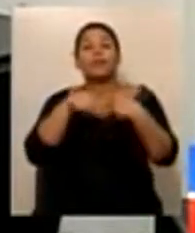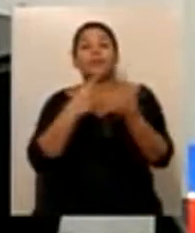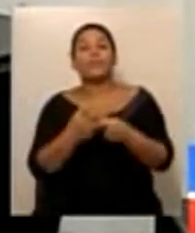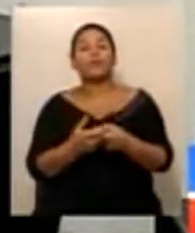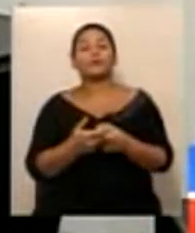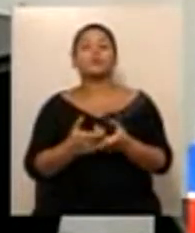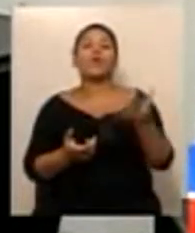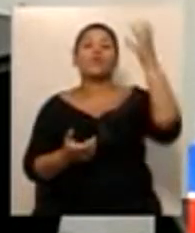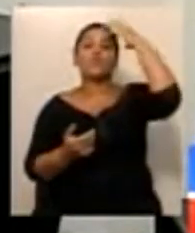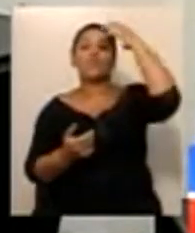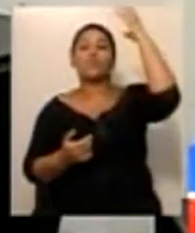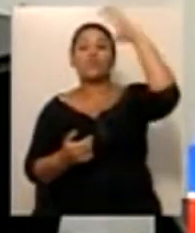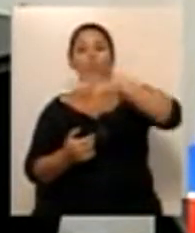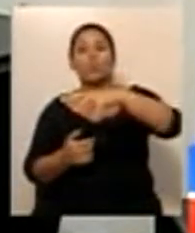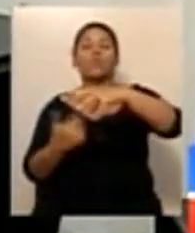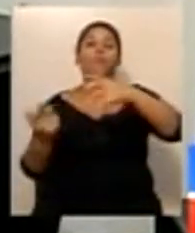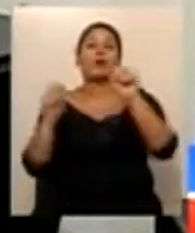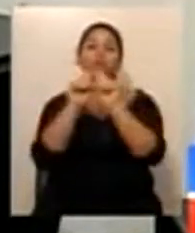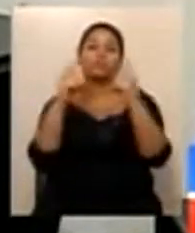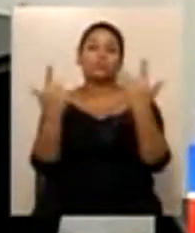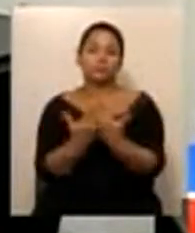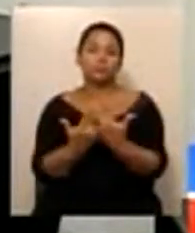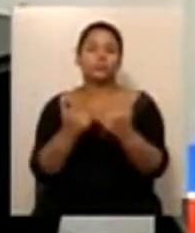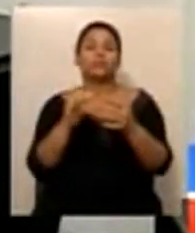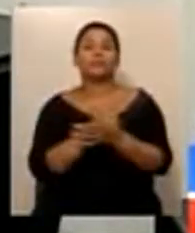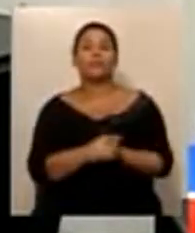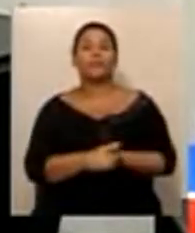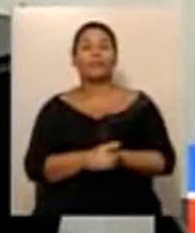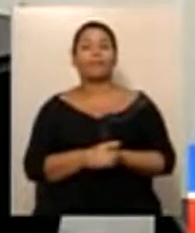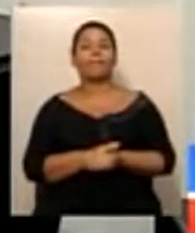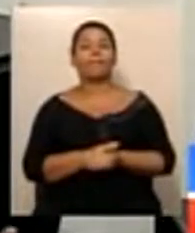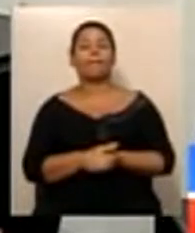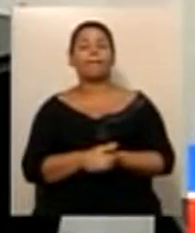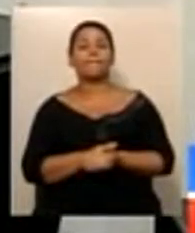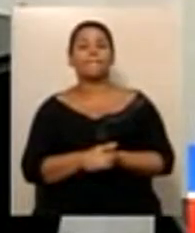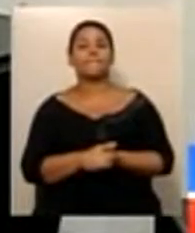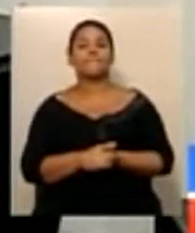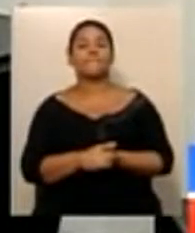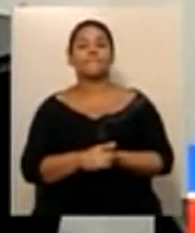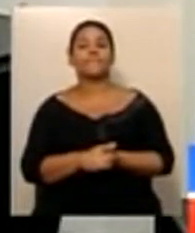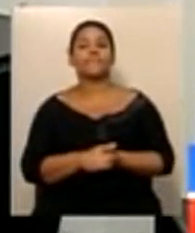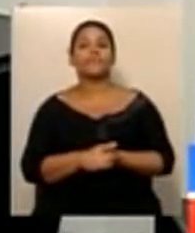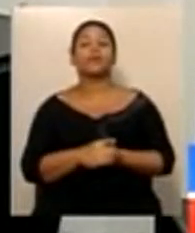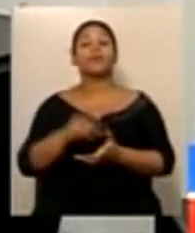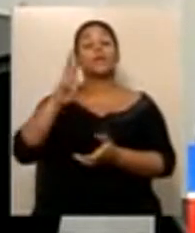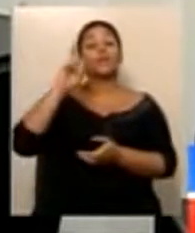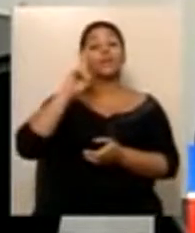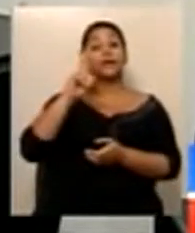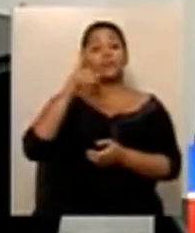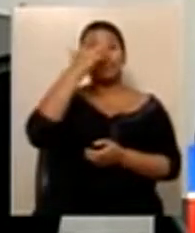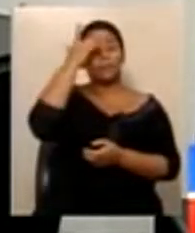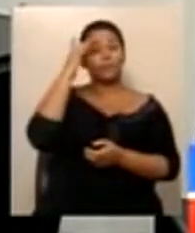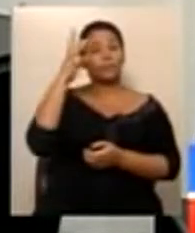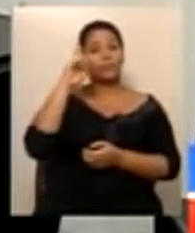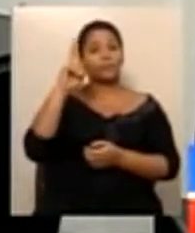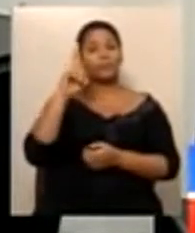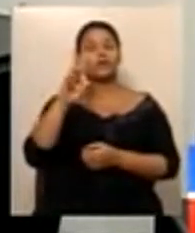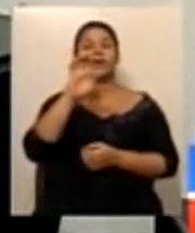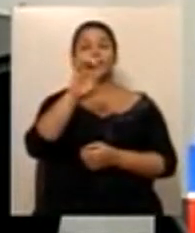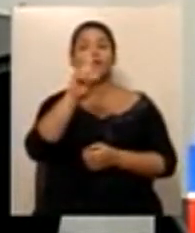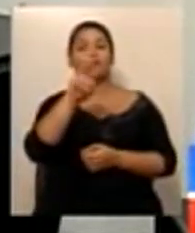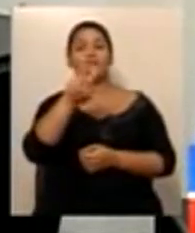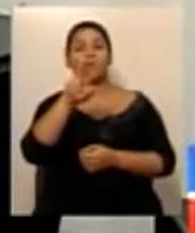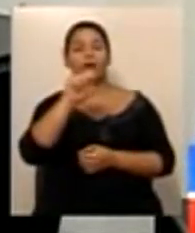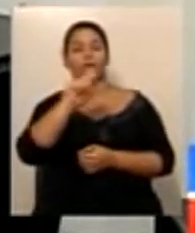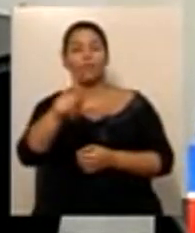Assembleia Legislativa. Mas o líder do governo, que também faz parte da comissão, deputado de Valgaia, em plena comissão, disse